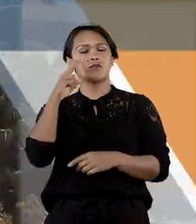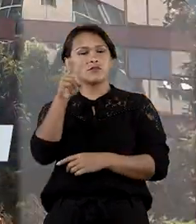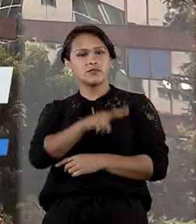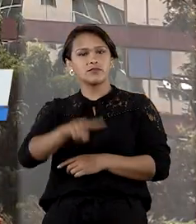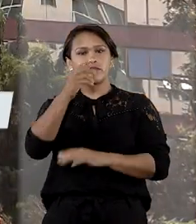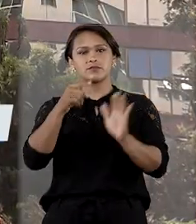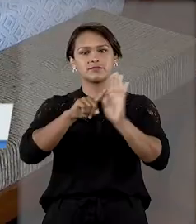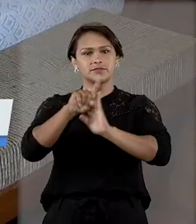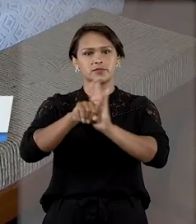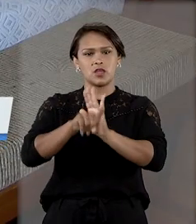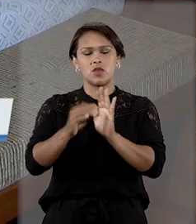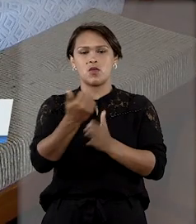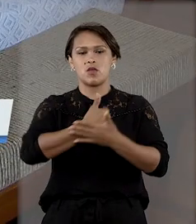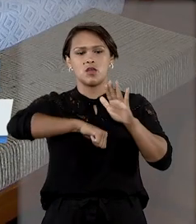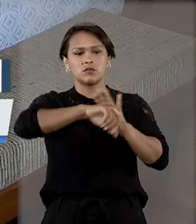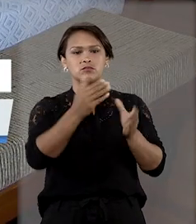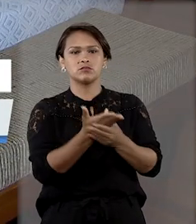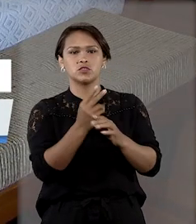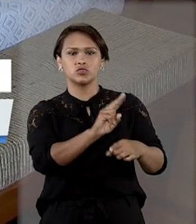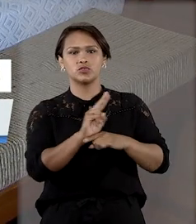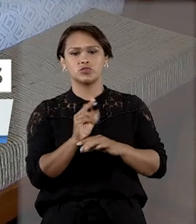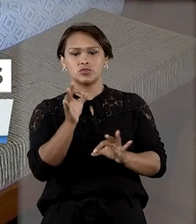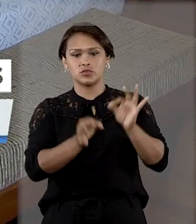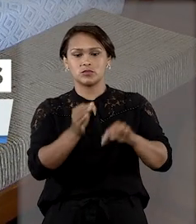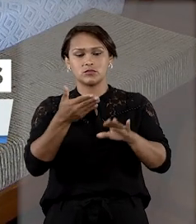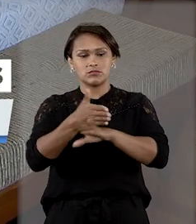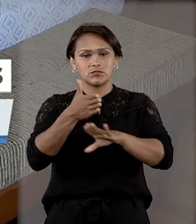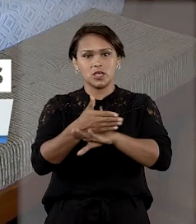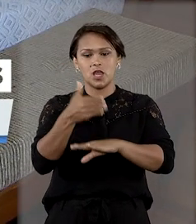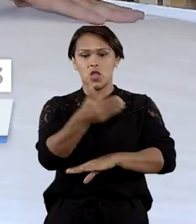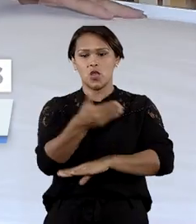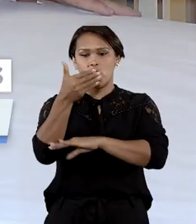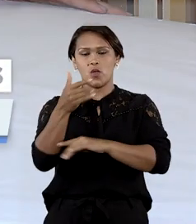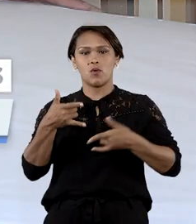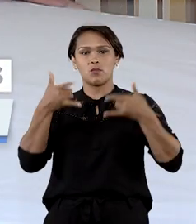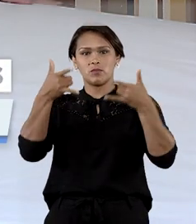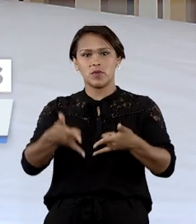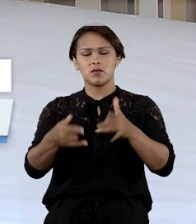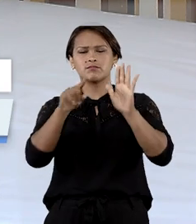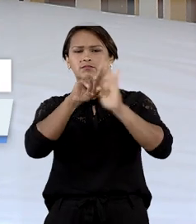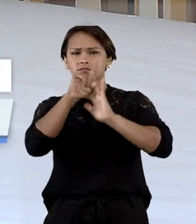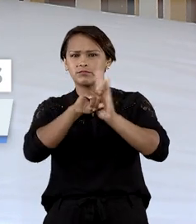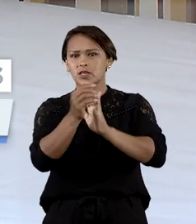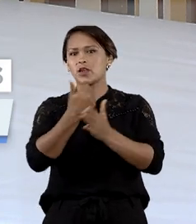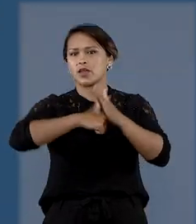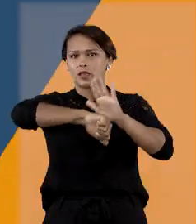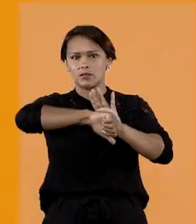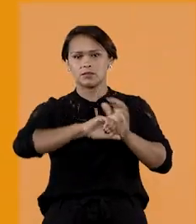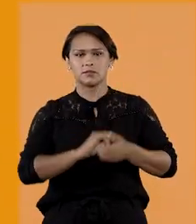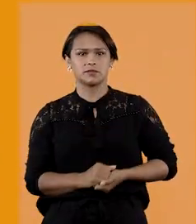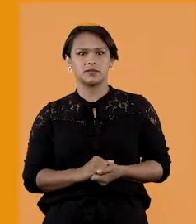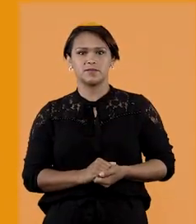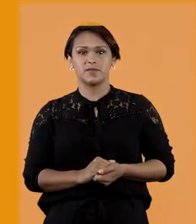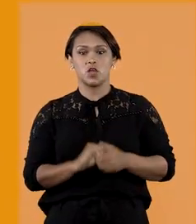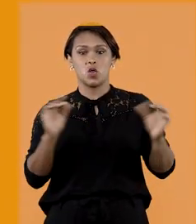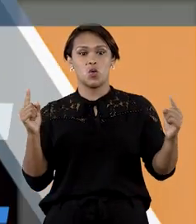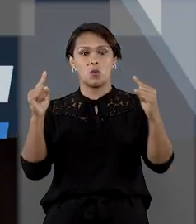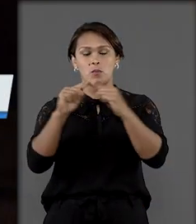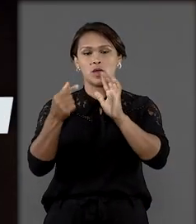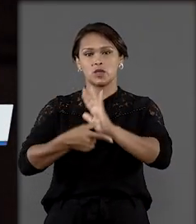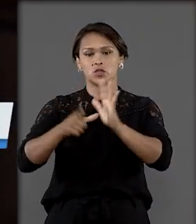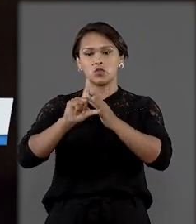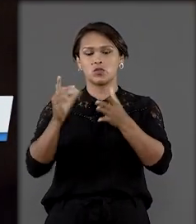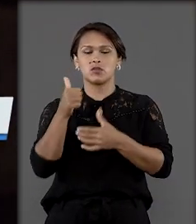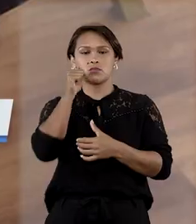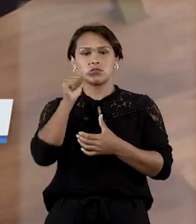ver. Investigação preliminar justifica entrada sem mandado em quarto de hotel para apurar crime. Pacto